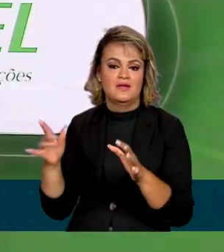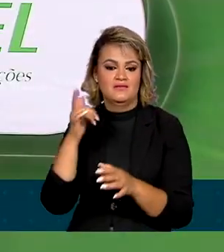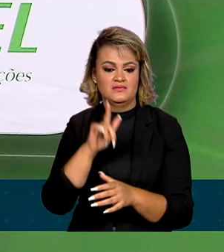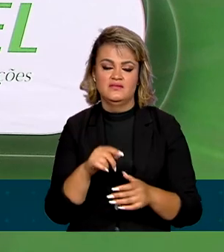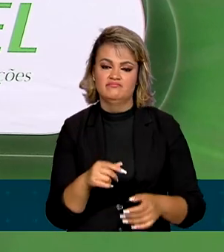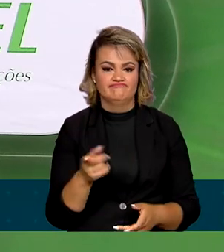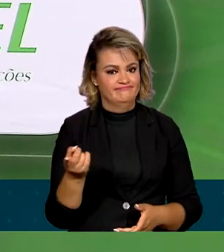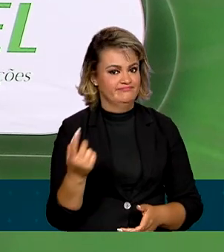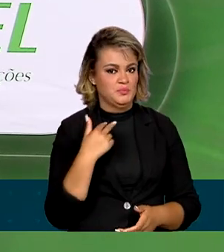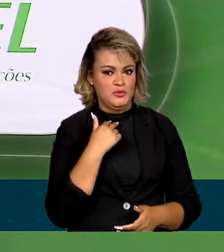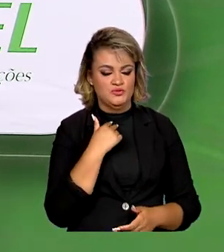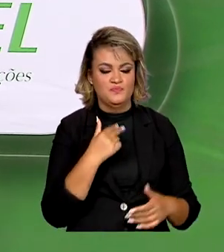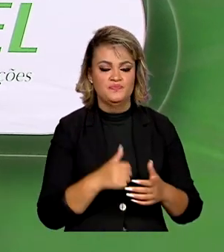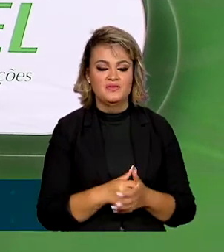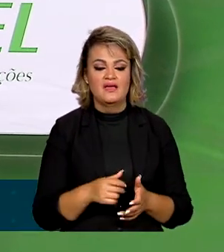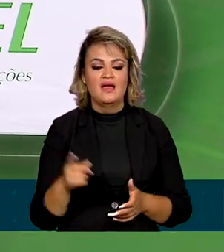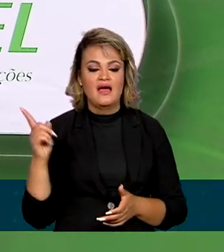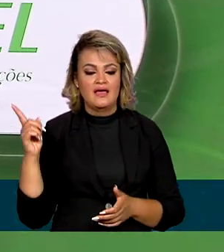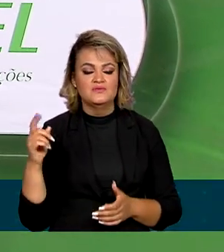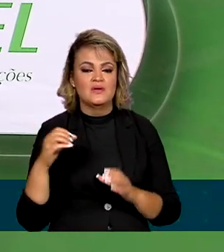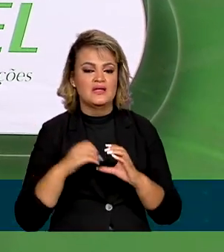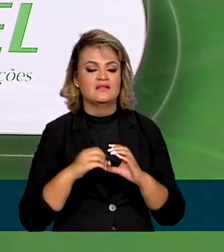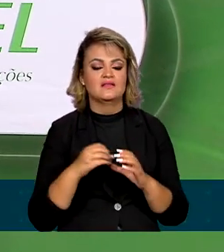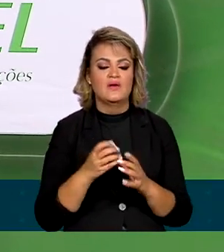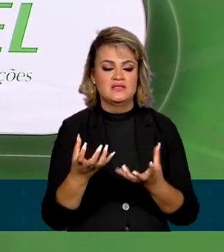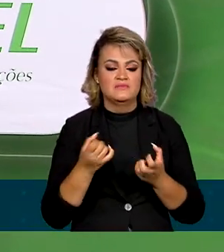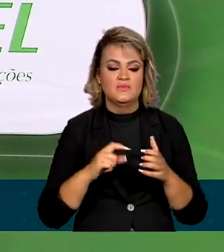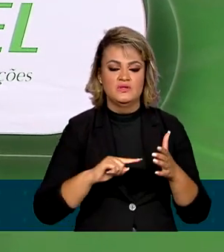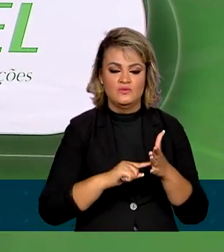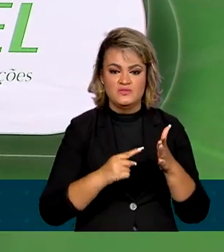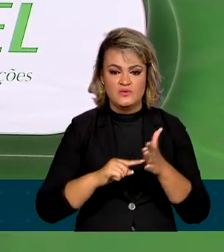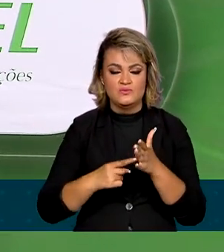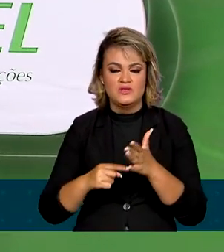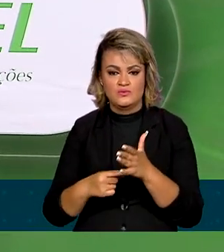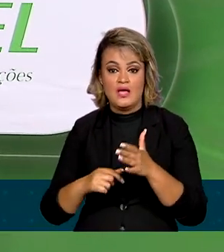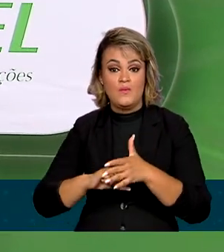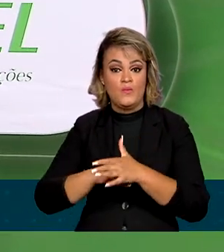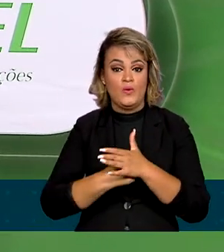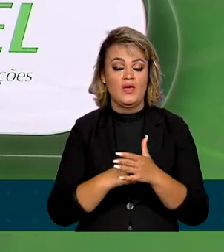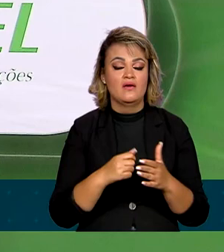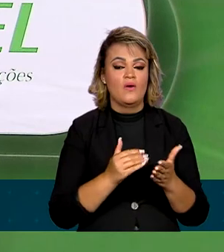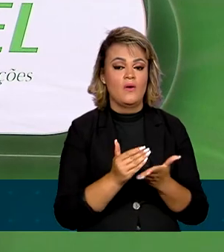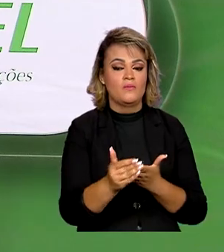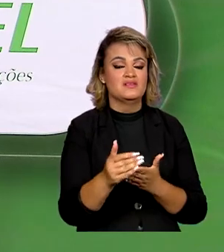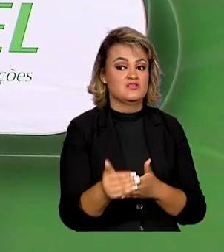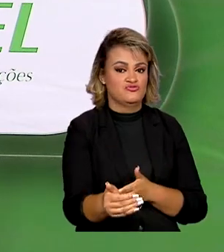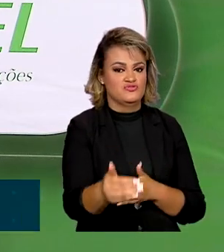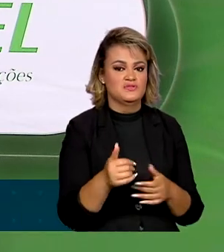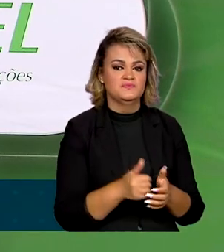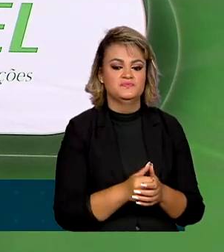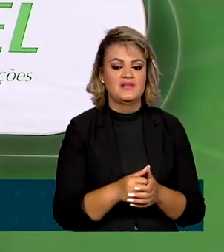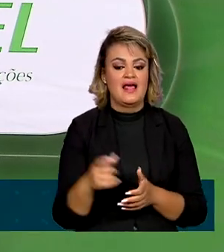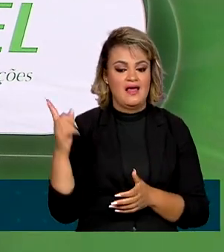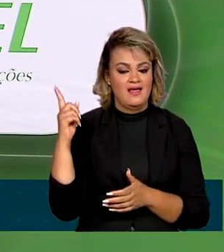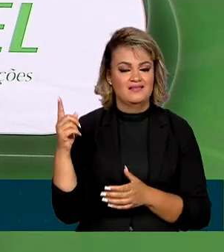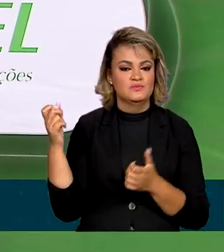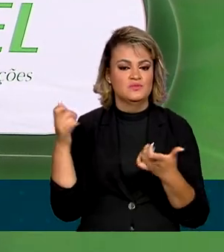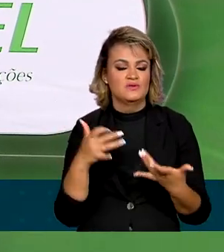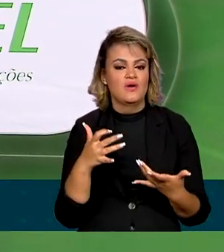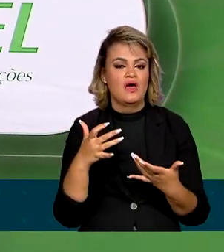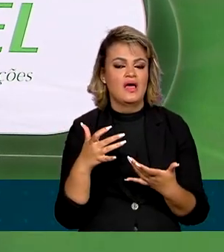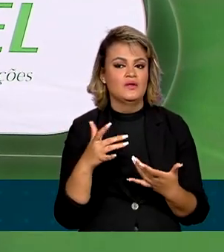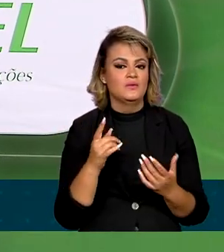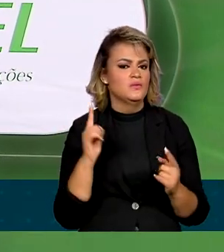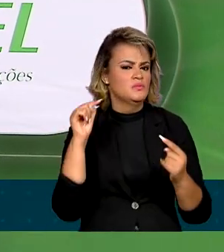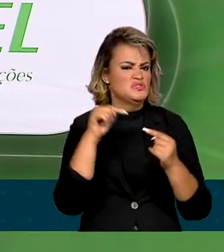Anatel informou que já está recebendo denúncias e que o bloqueio deve começar nos próximos dias. Segundo a agência, um dos